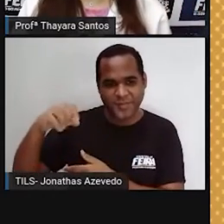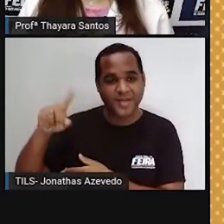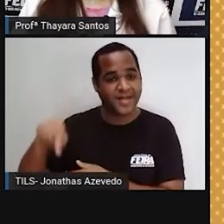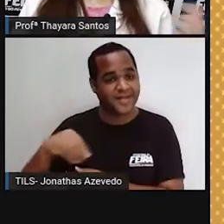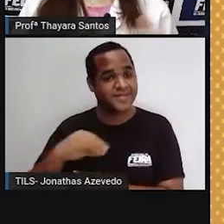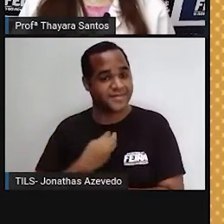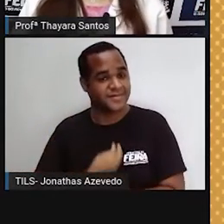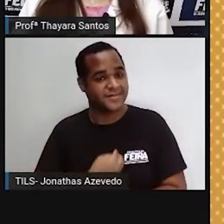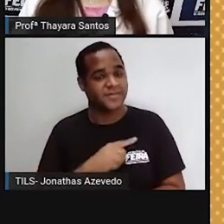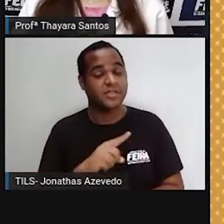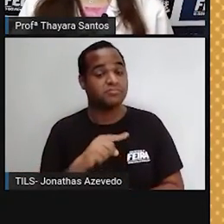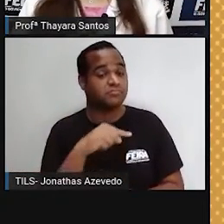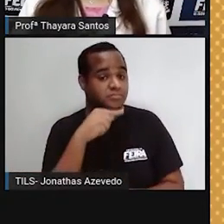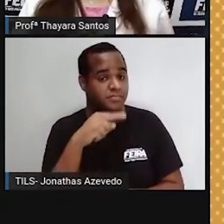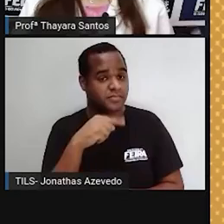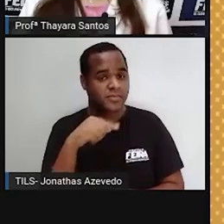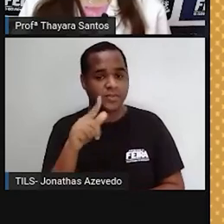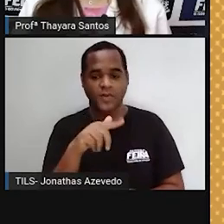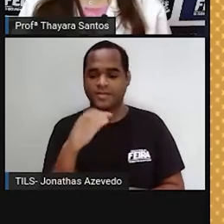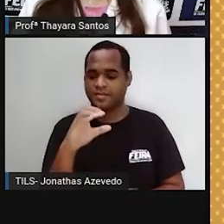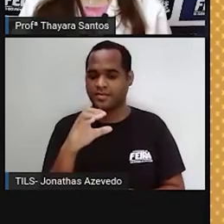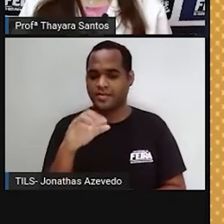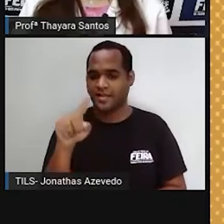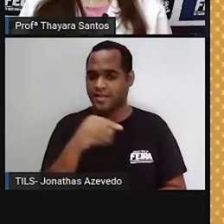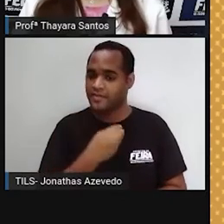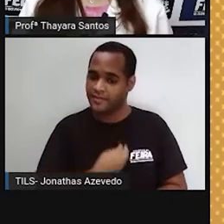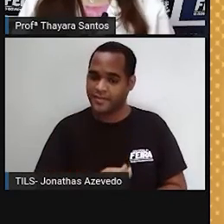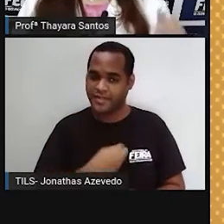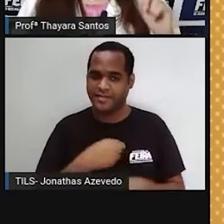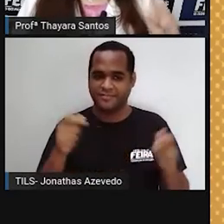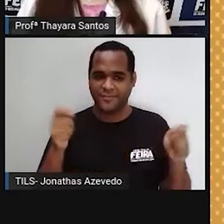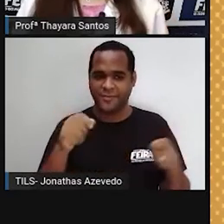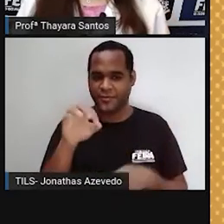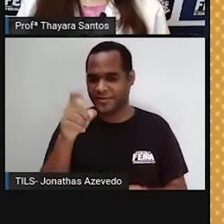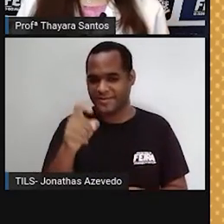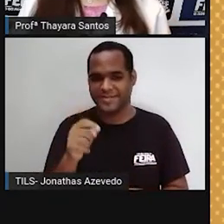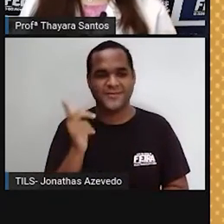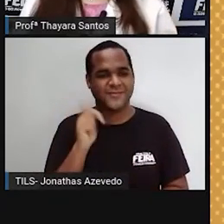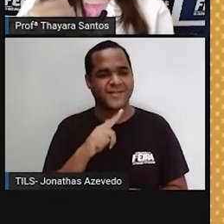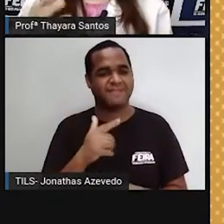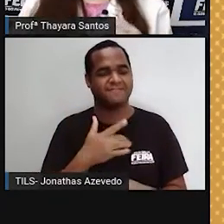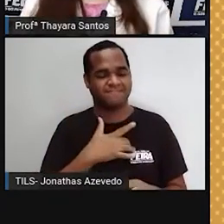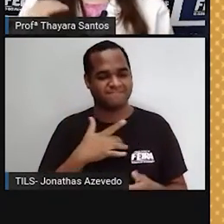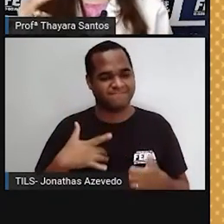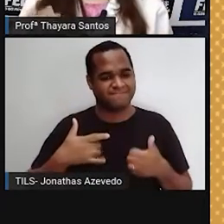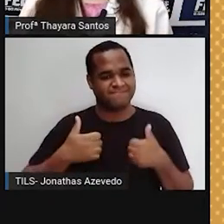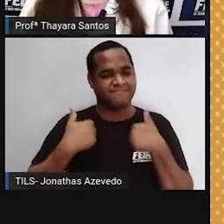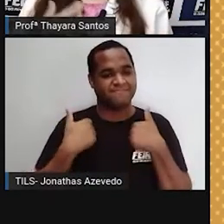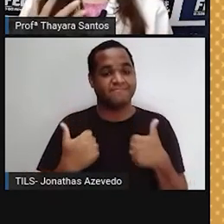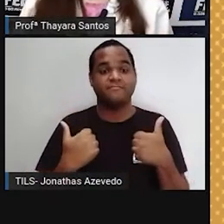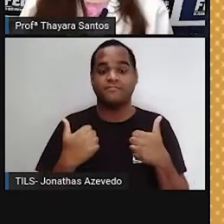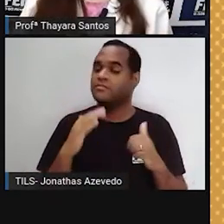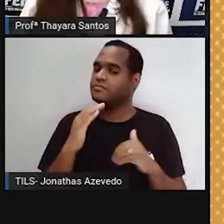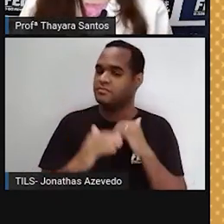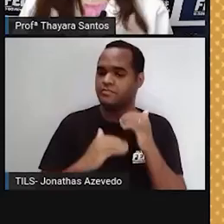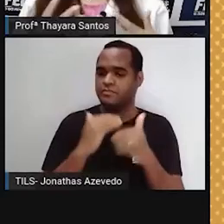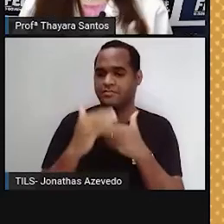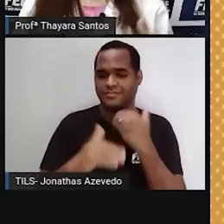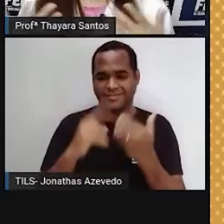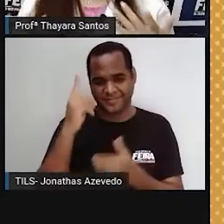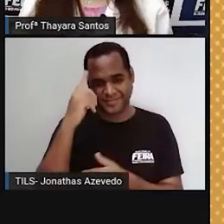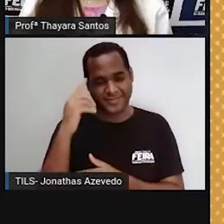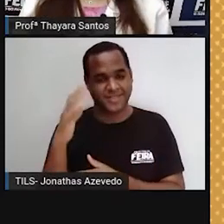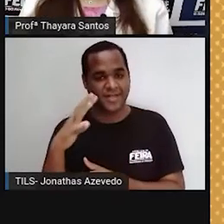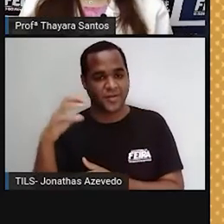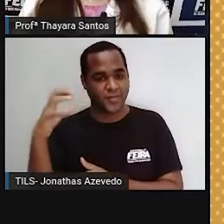fotossíntese, a gente não tem esse gás que é essencial pra nossa vida. Uma outra coisa, é através desse processo de fotossíntese que a